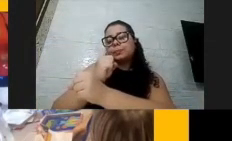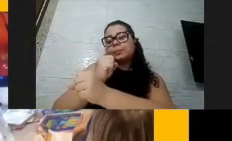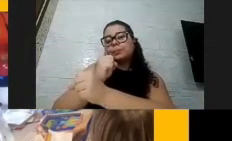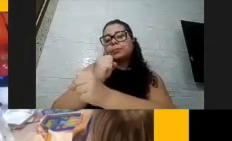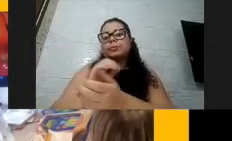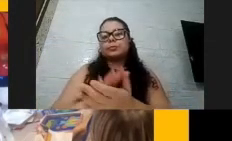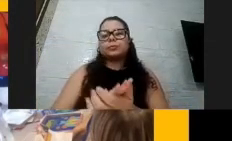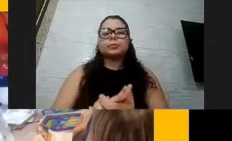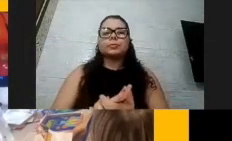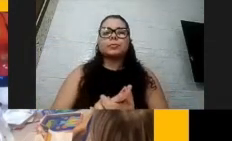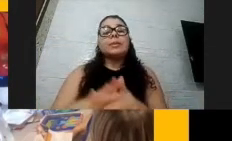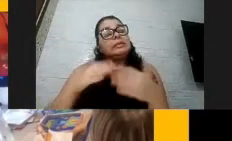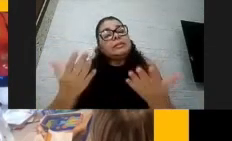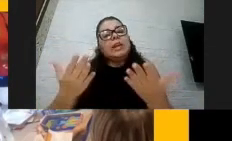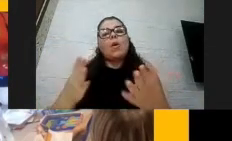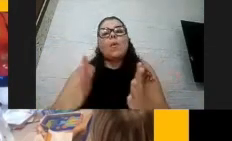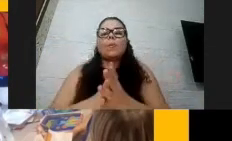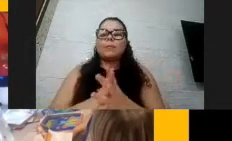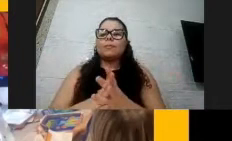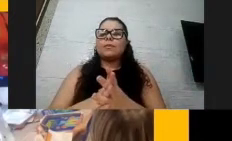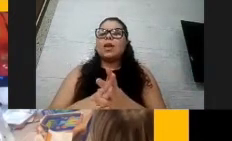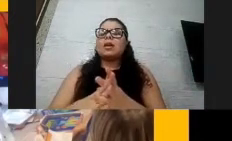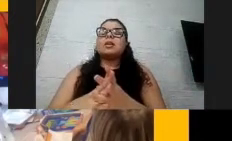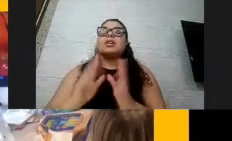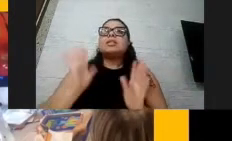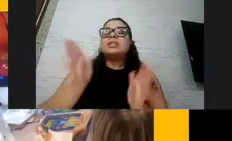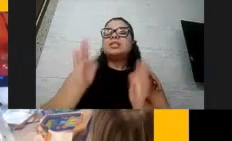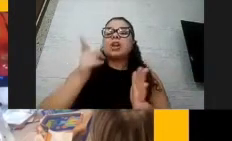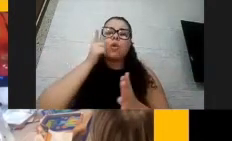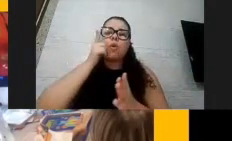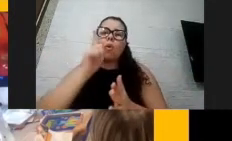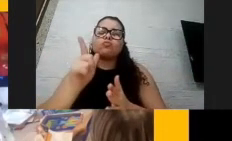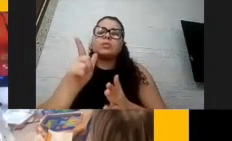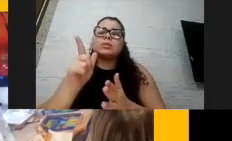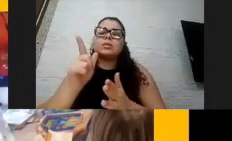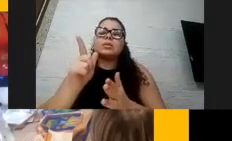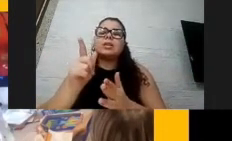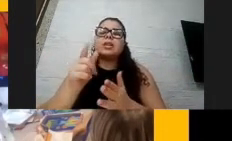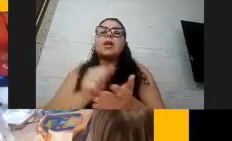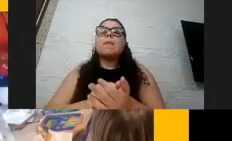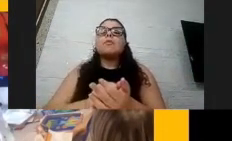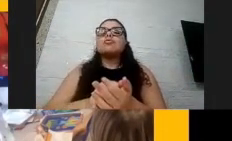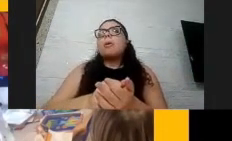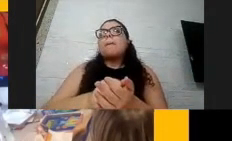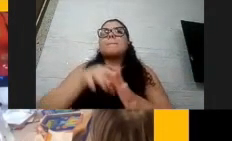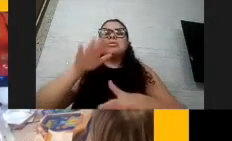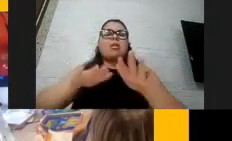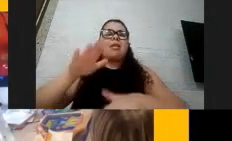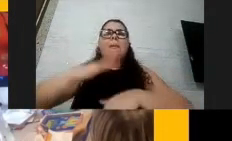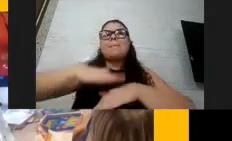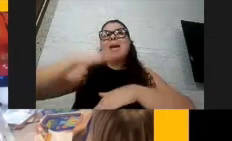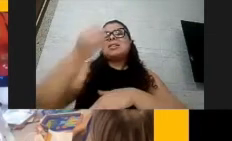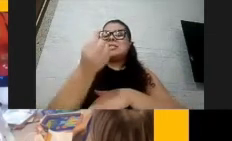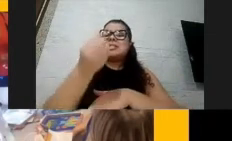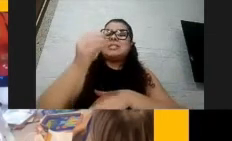Então, enfim, já publicamos mais de 60 conteúdos entre publicações, vídeos e materiais.